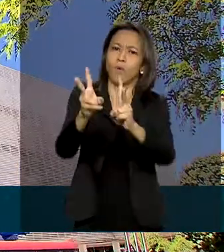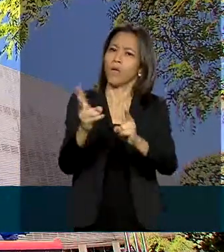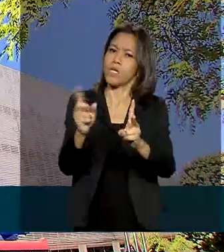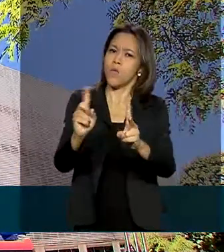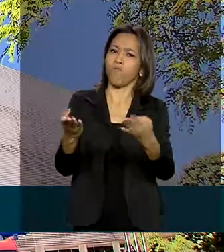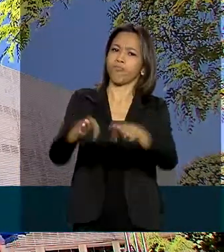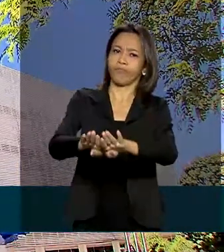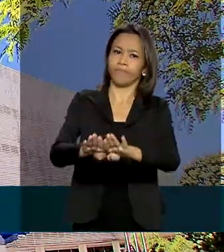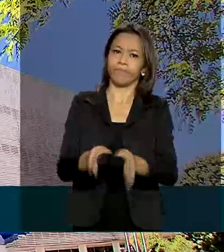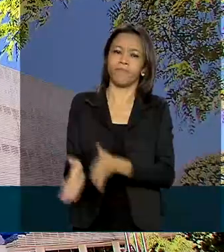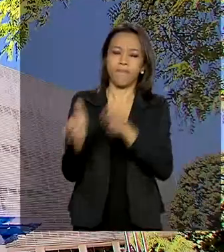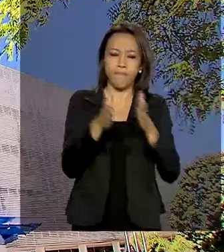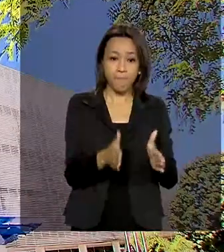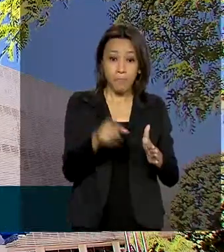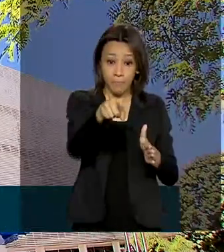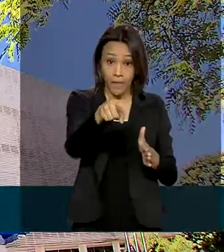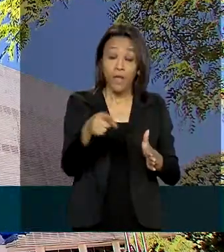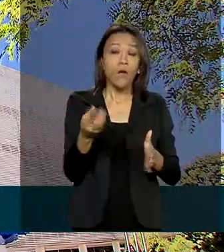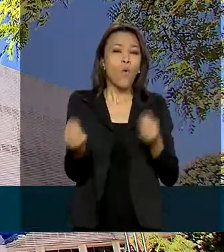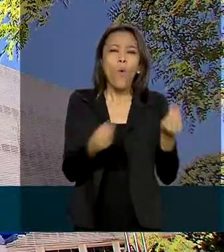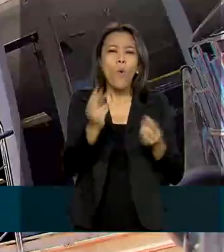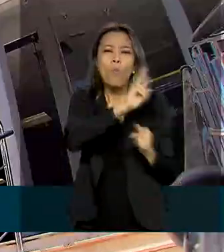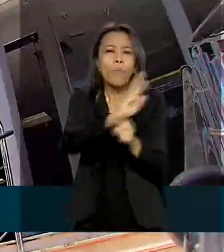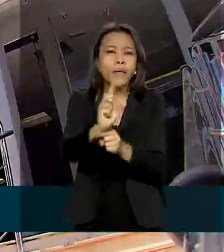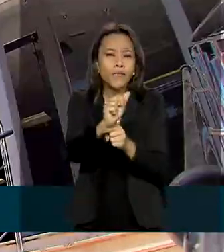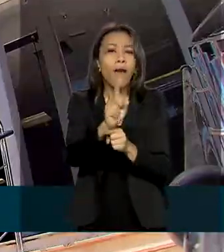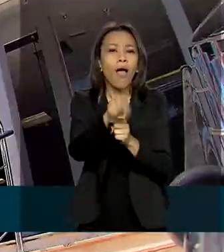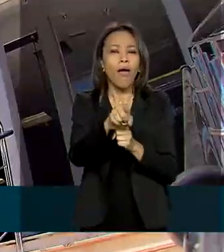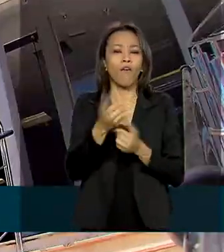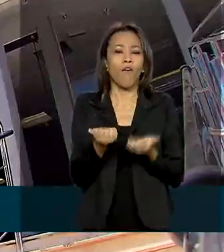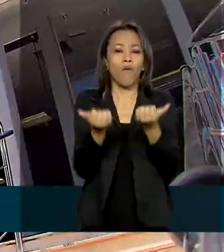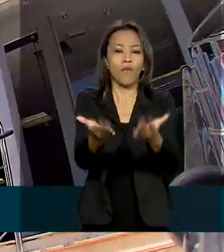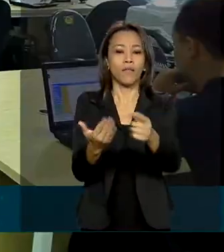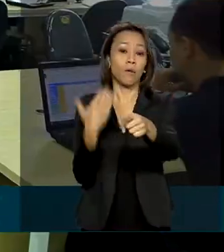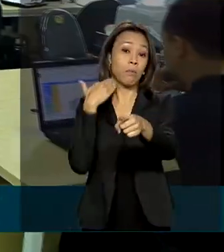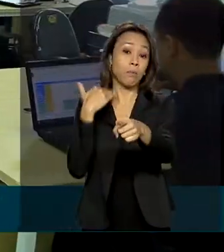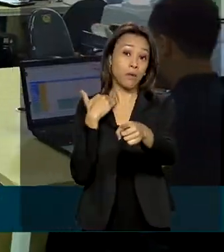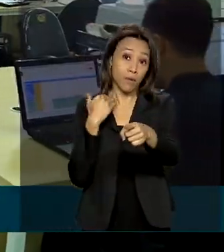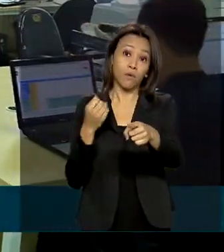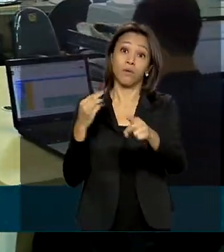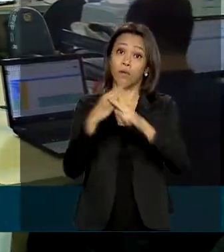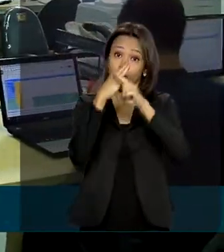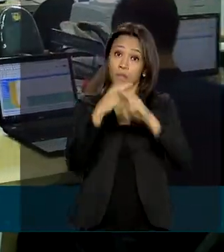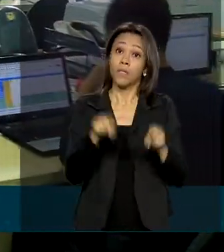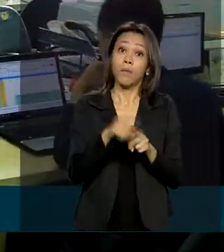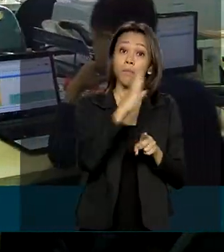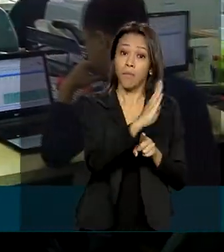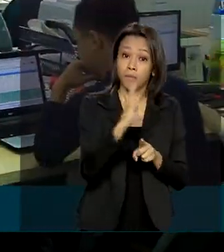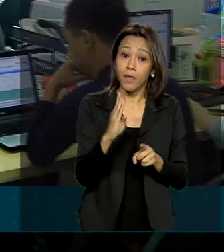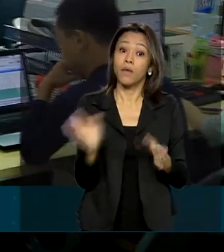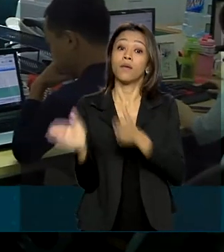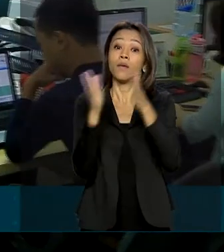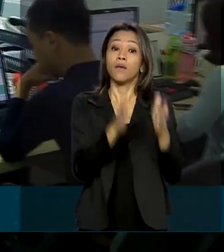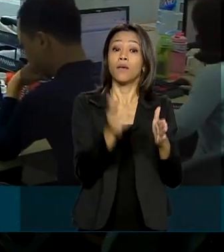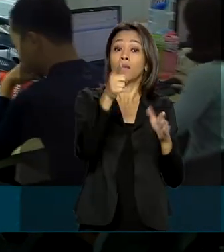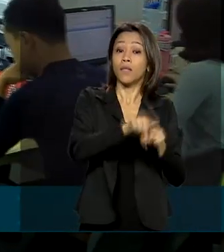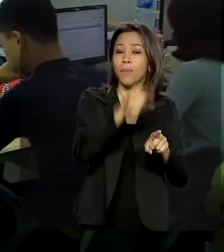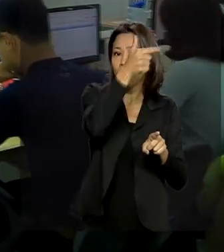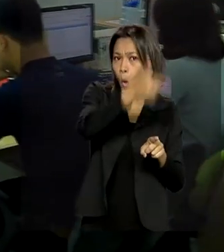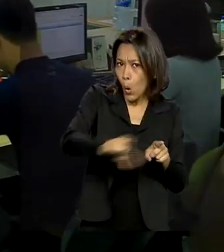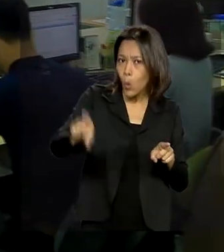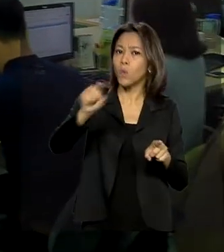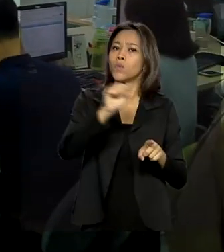crédito será ofertado em bancos públicos como a Caixa e o Banco do Brasil e também por instituições financeiras regionais.